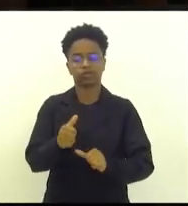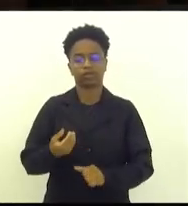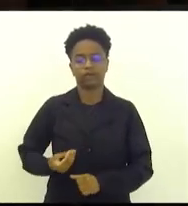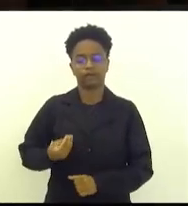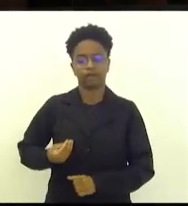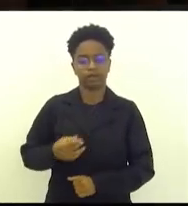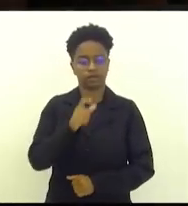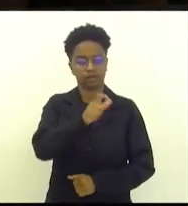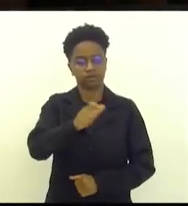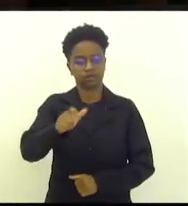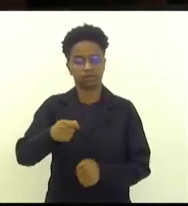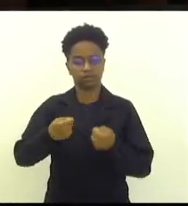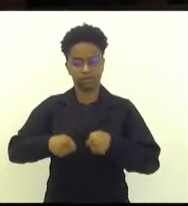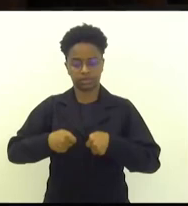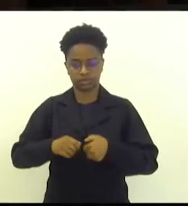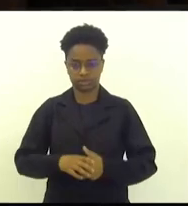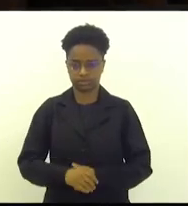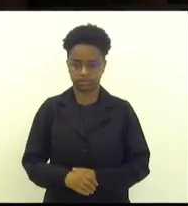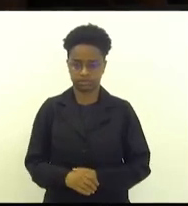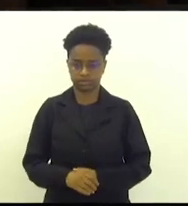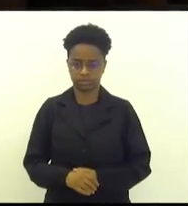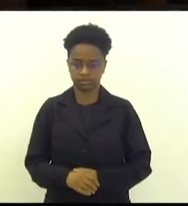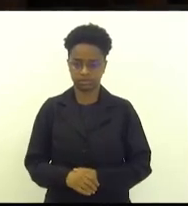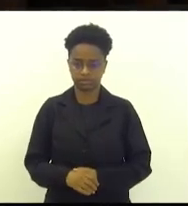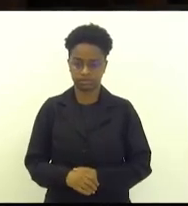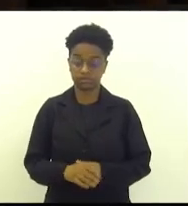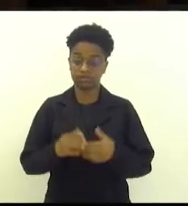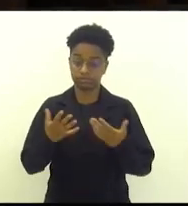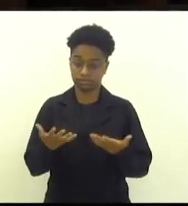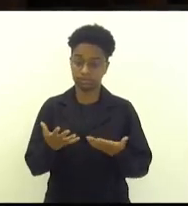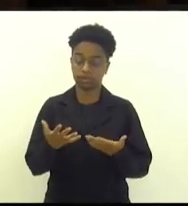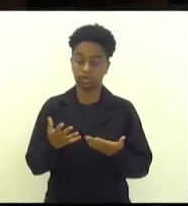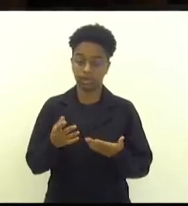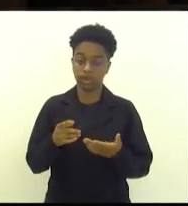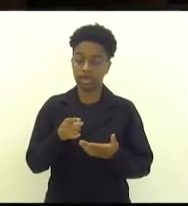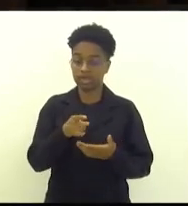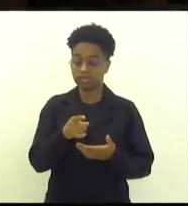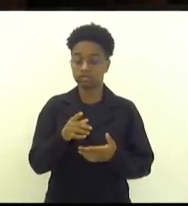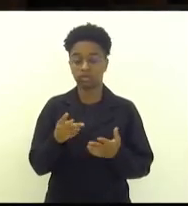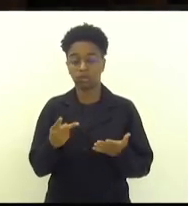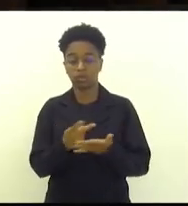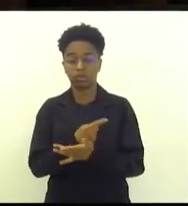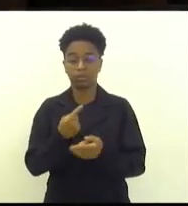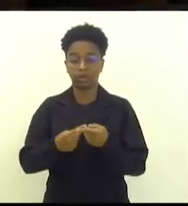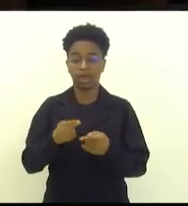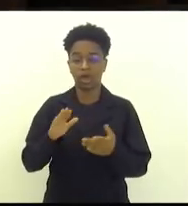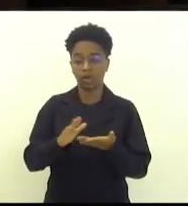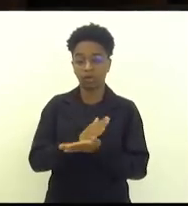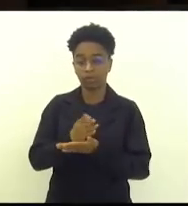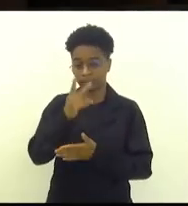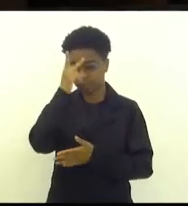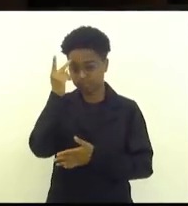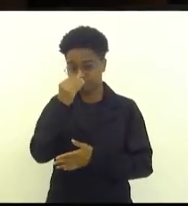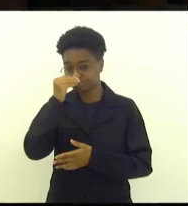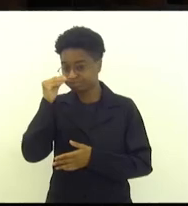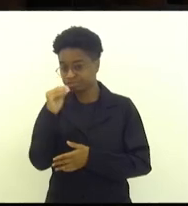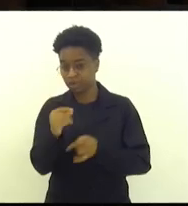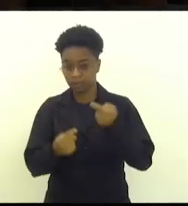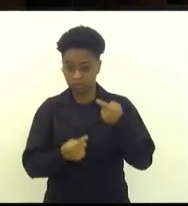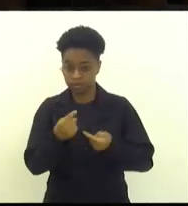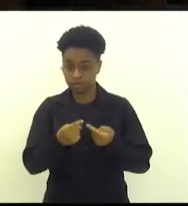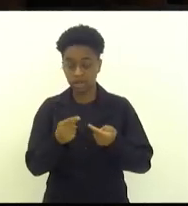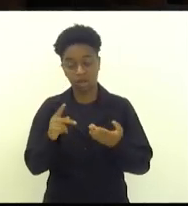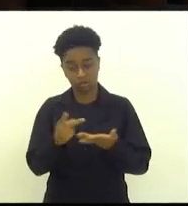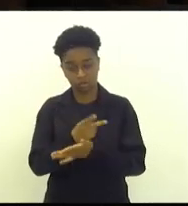vida de quem mais precisa. E isso se deve, para muitos que não repulsam a política, isso se deve à